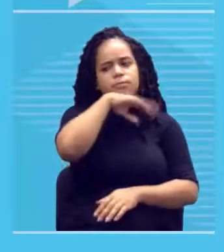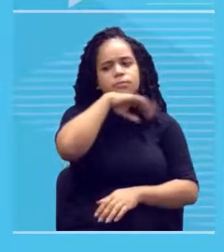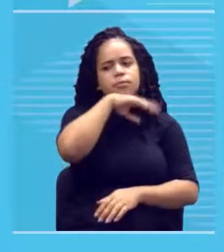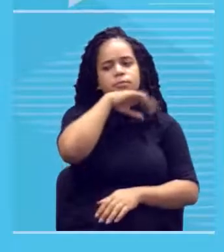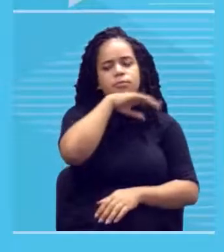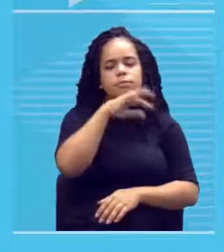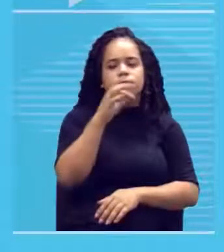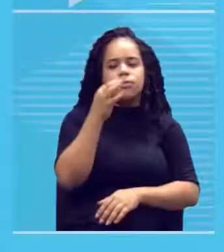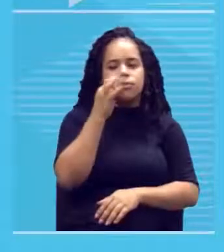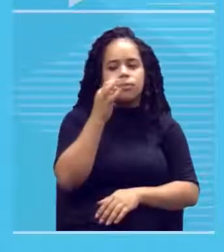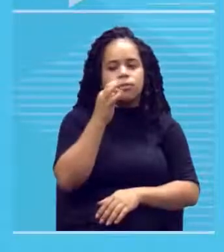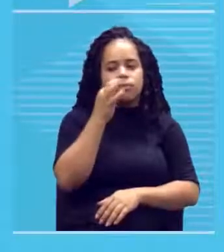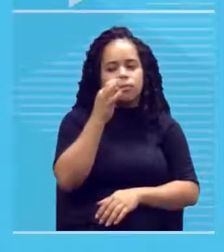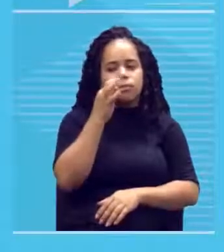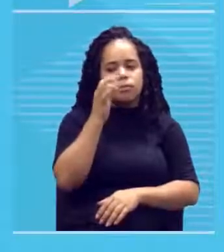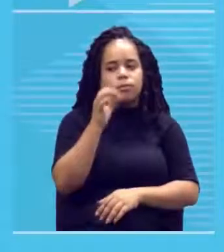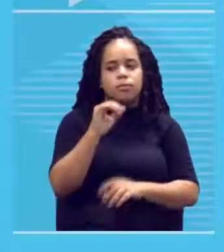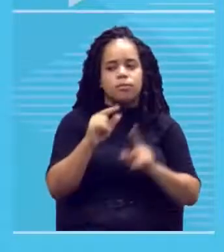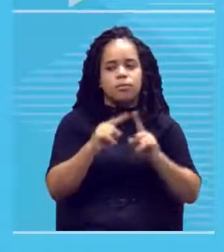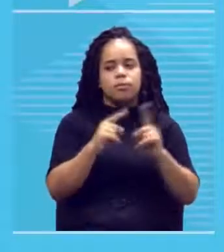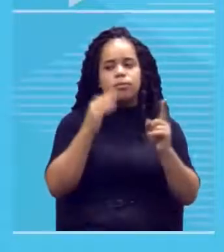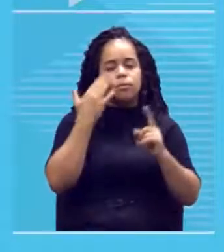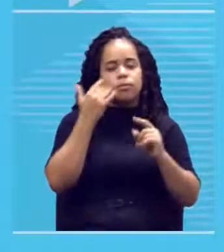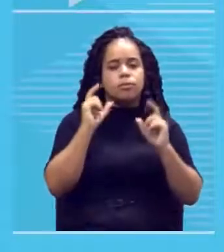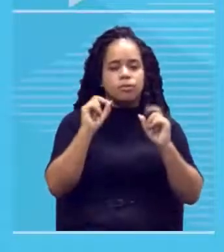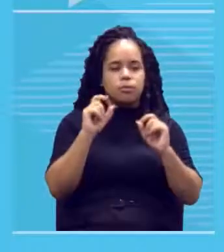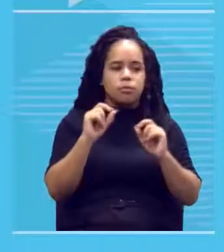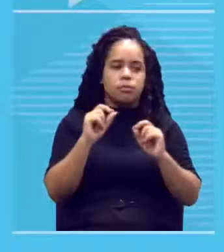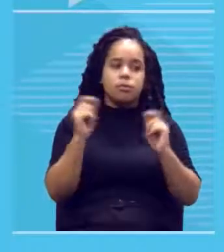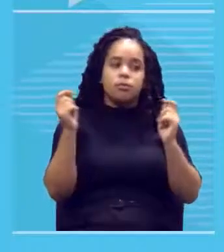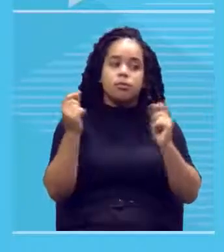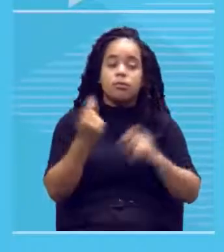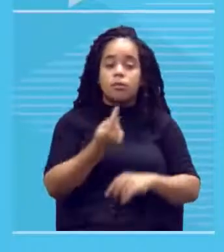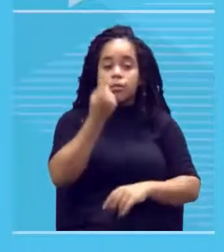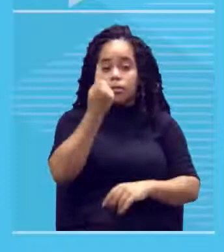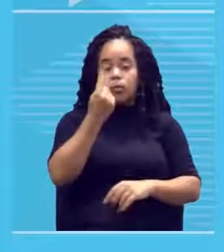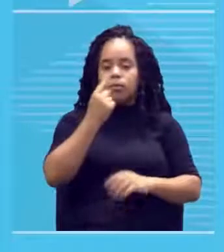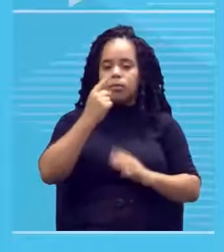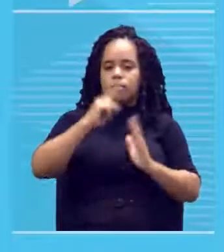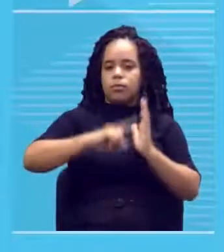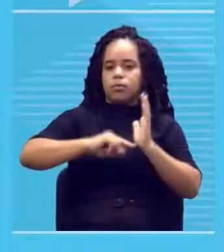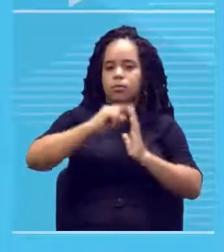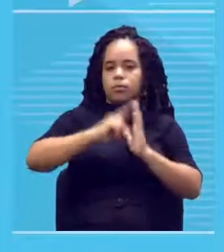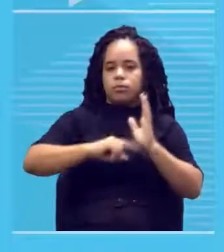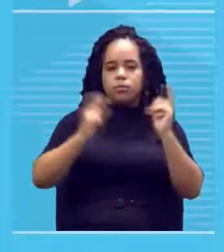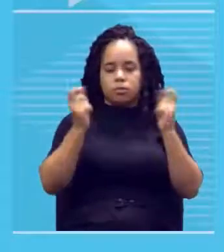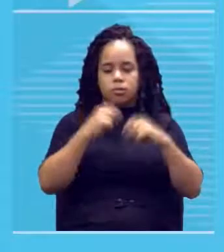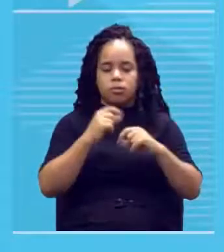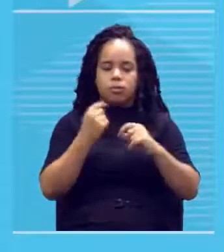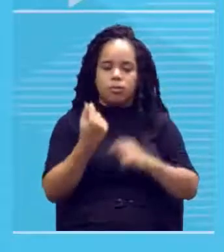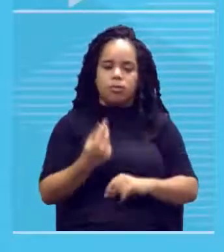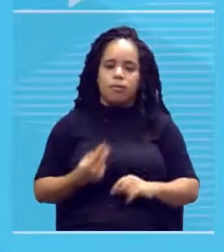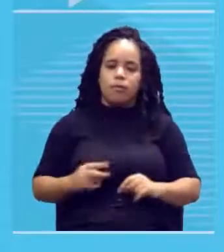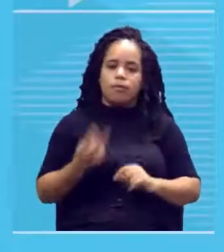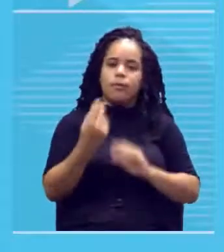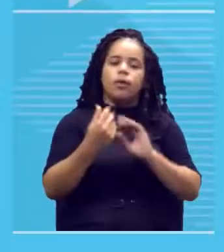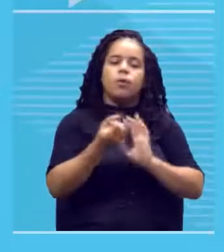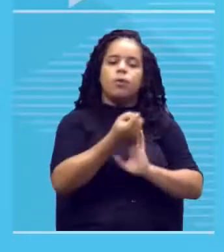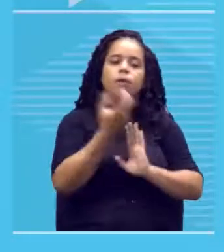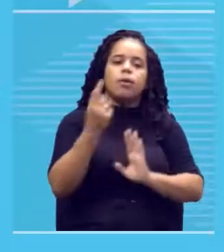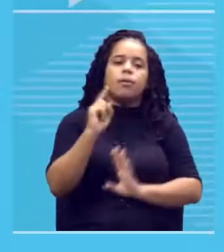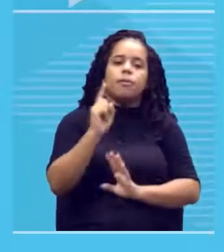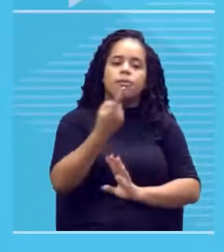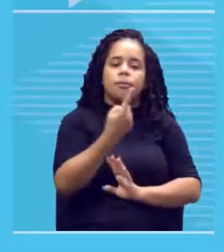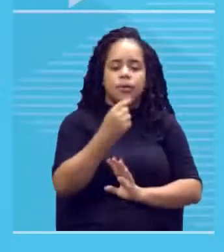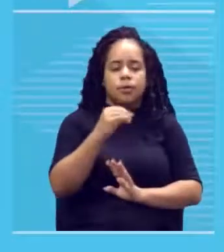pode custar um pequeno pincel pode custar mil reais para você fazer o que? uma pintura de uma espessura você